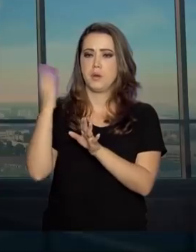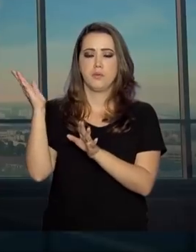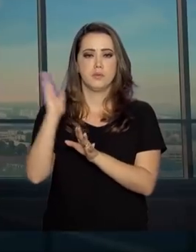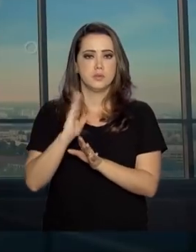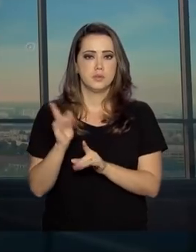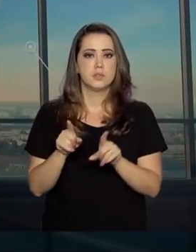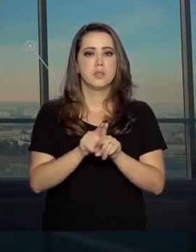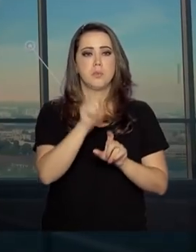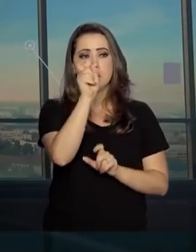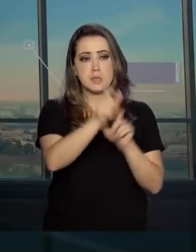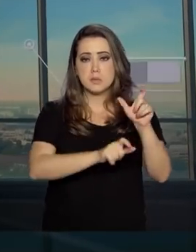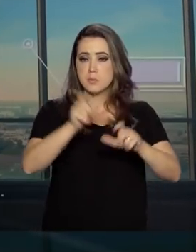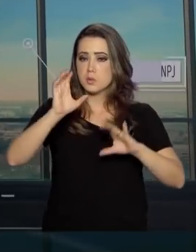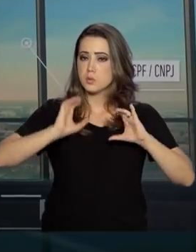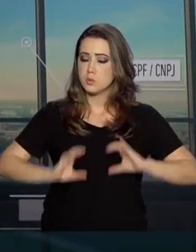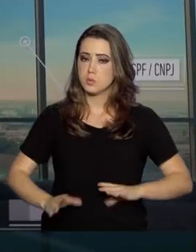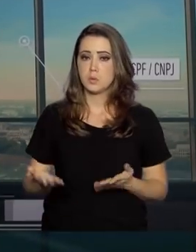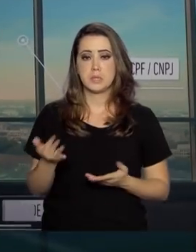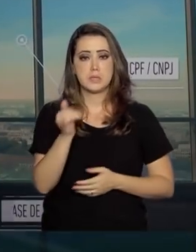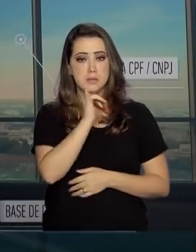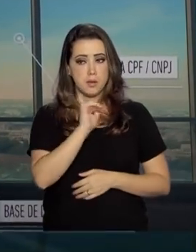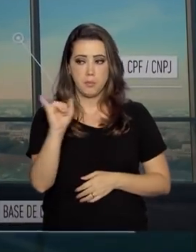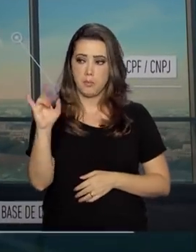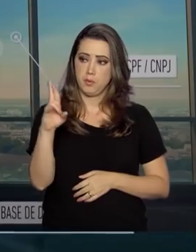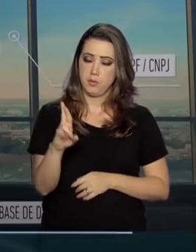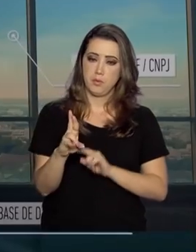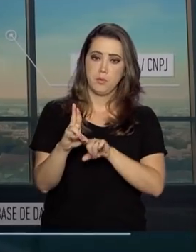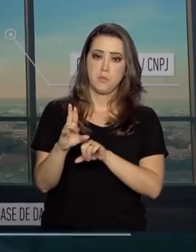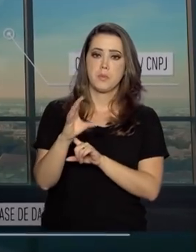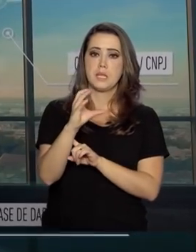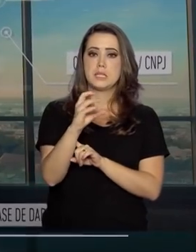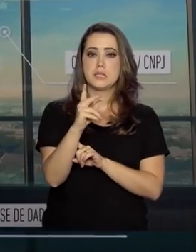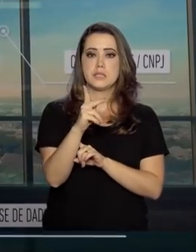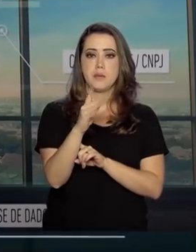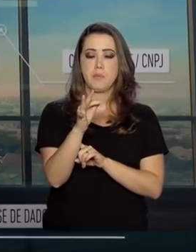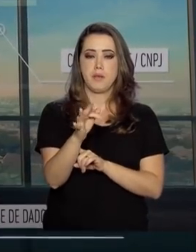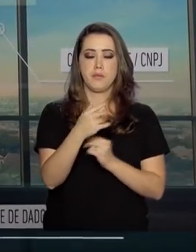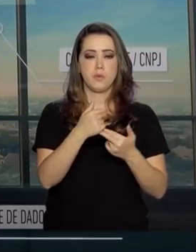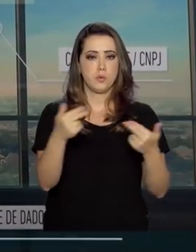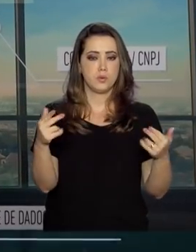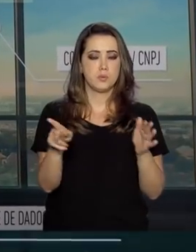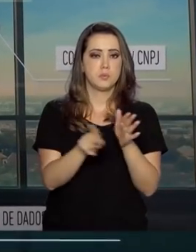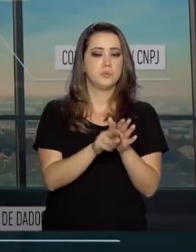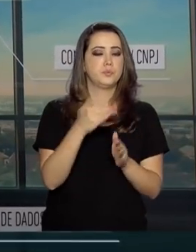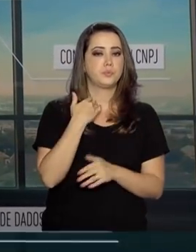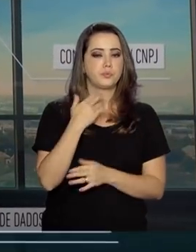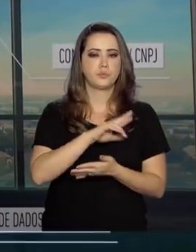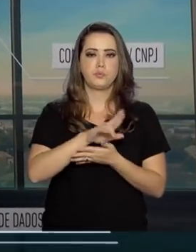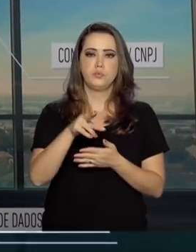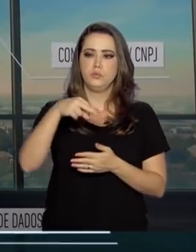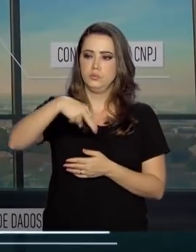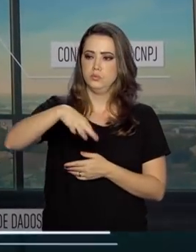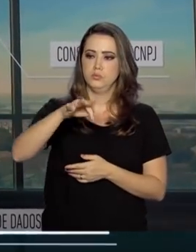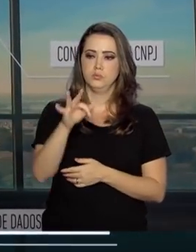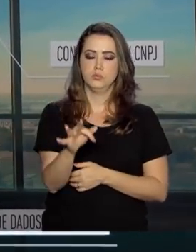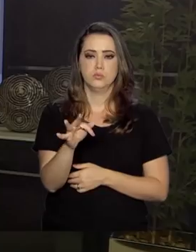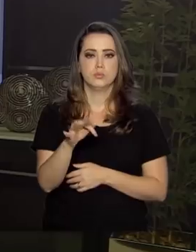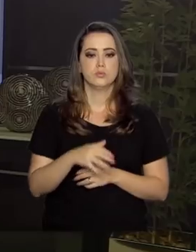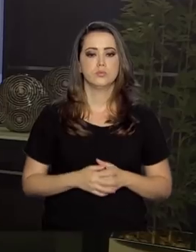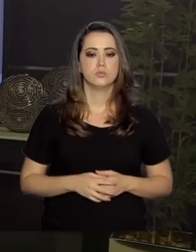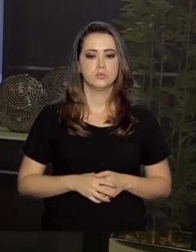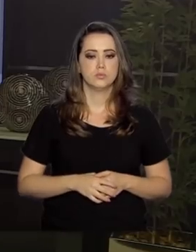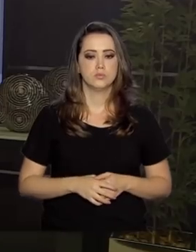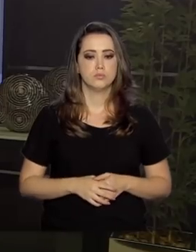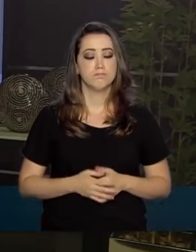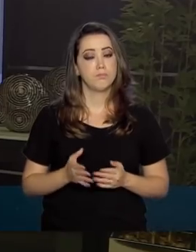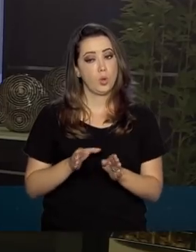também do cidadão, como o imposto de renda, CPF, transações bancárias e nota fiscal eletrônica. Eu